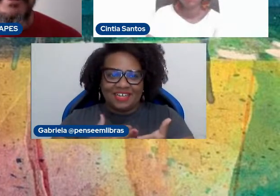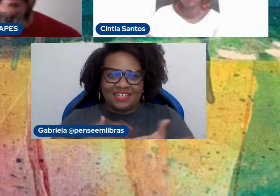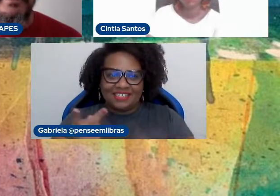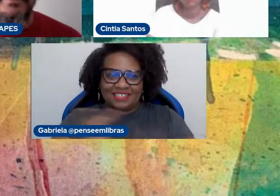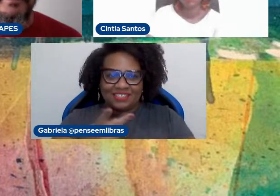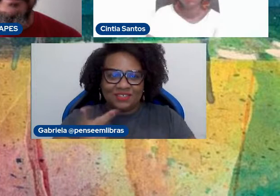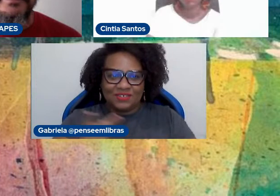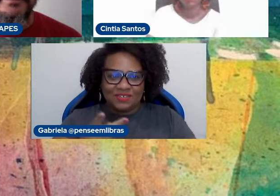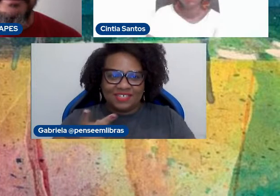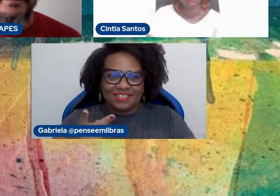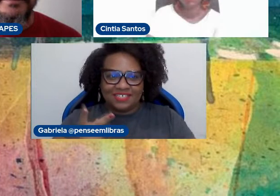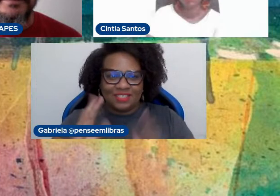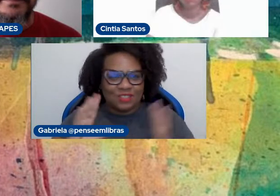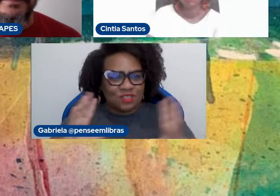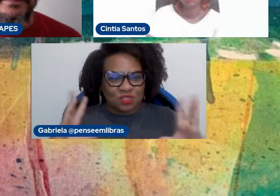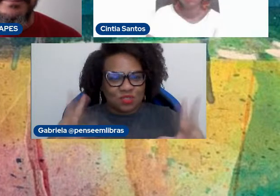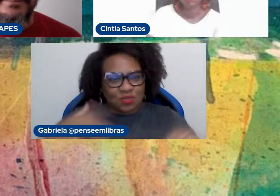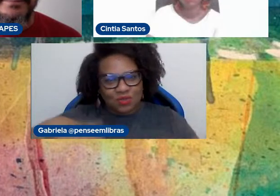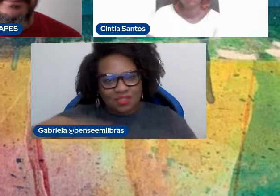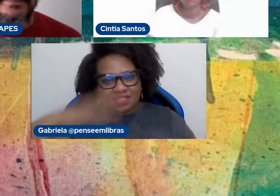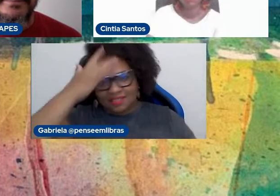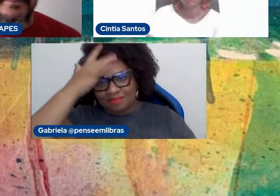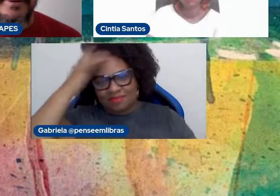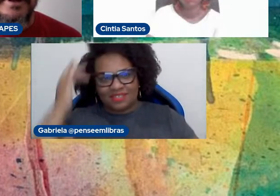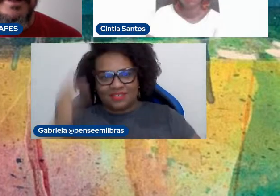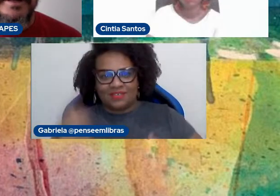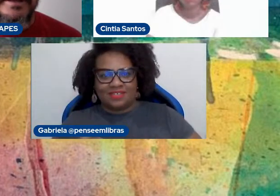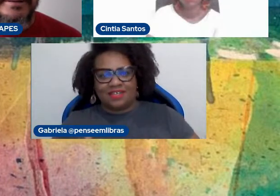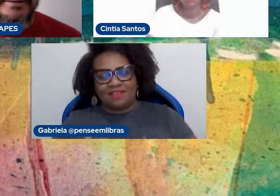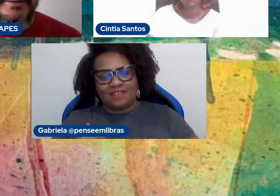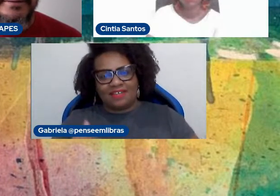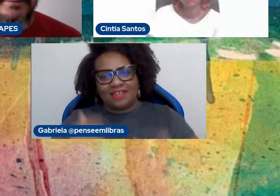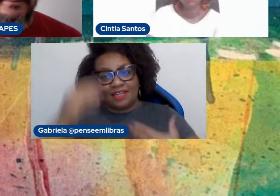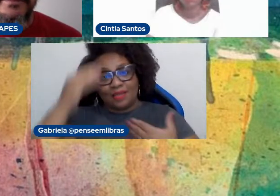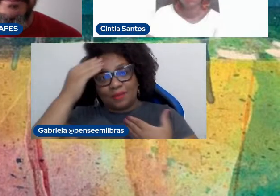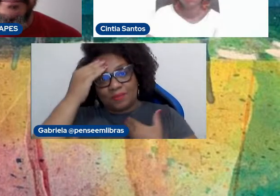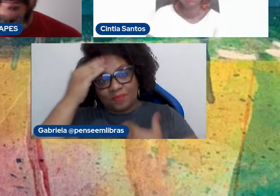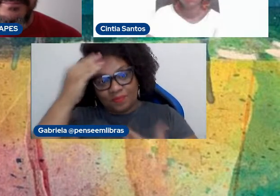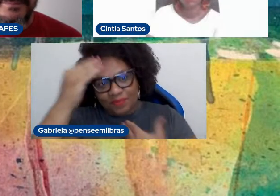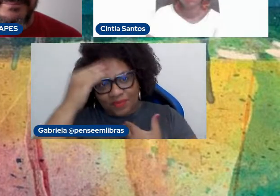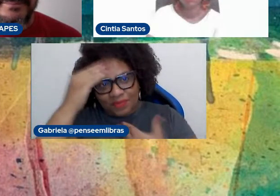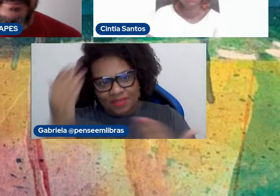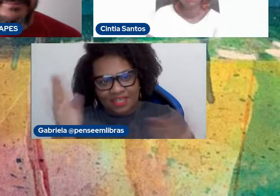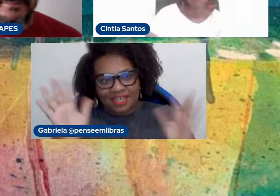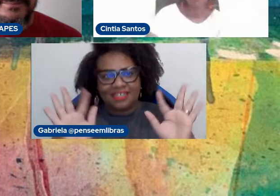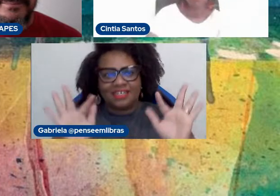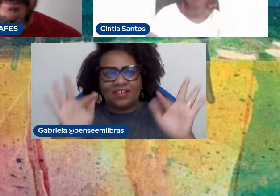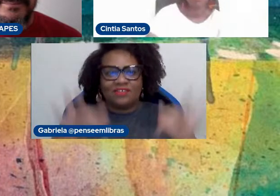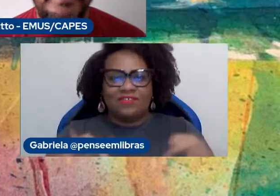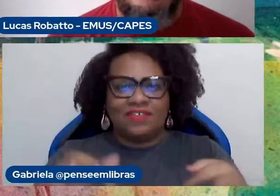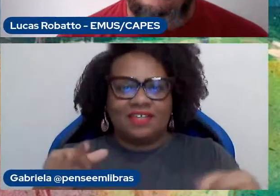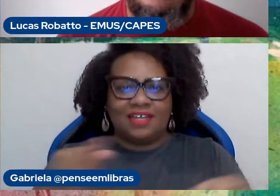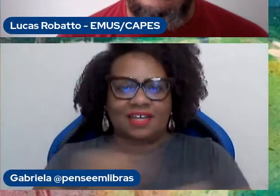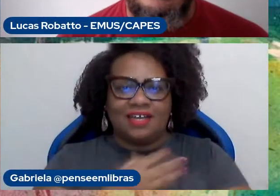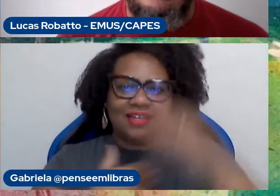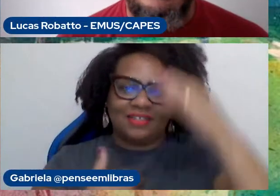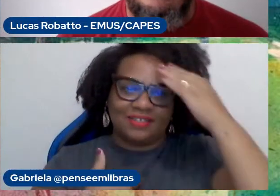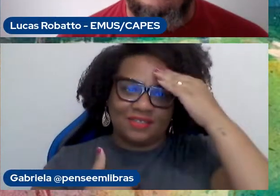agradecendo todas as pessoas que estão aqui muito obrigada estamos encerrando obrigada aqui o pessoal